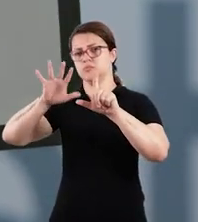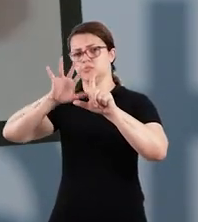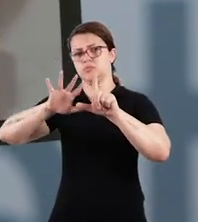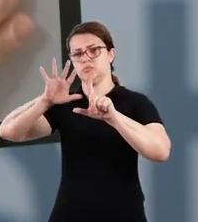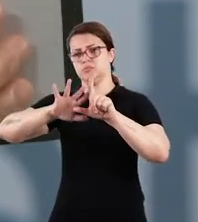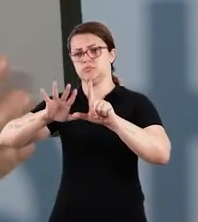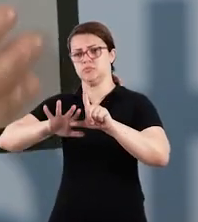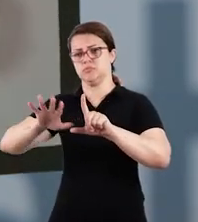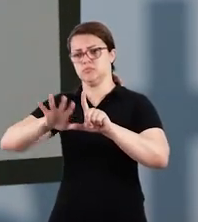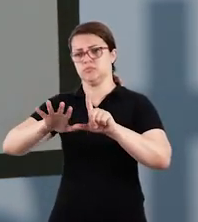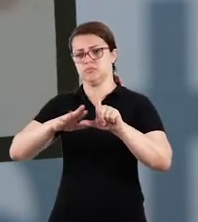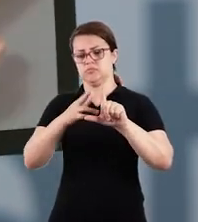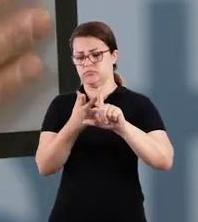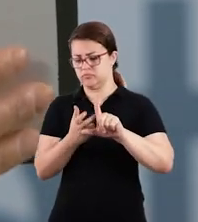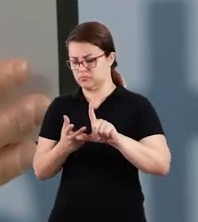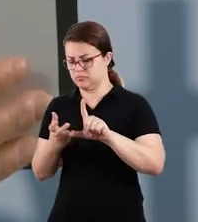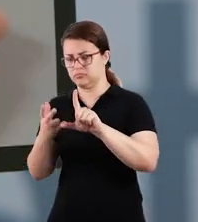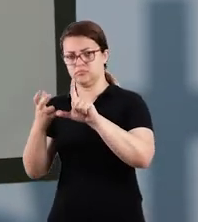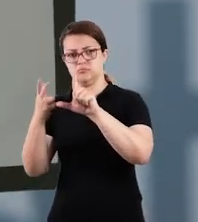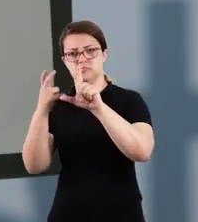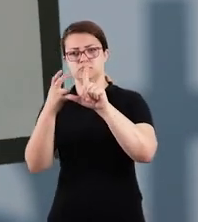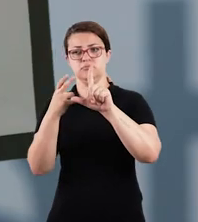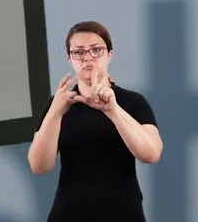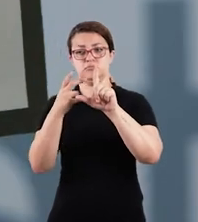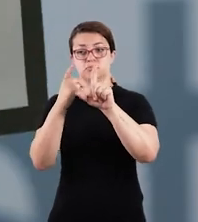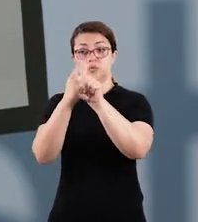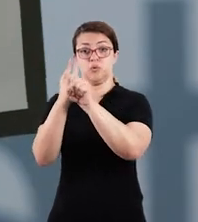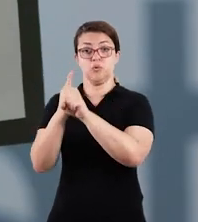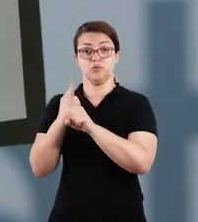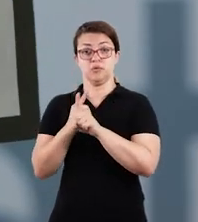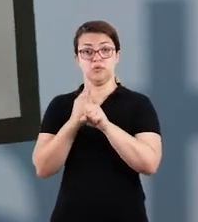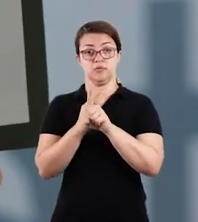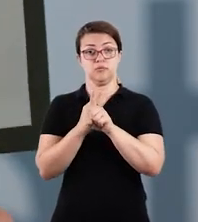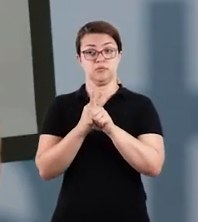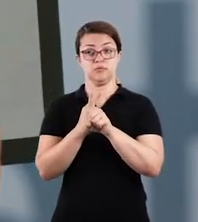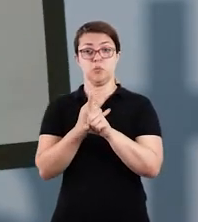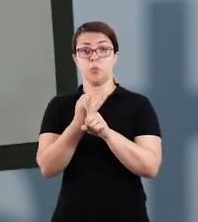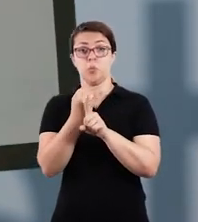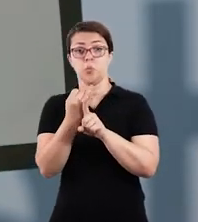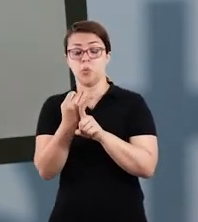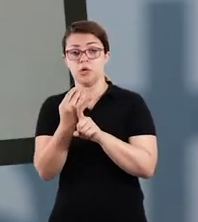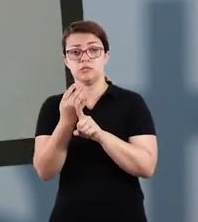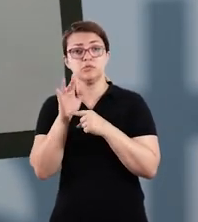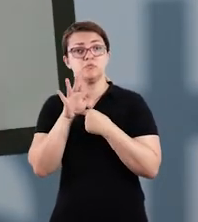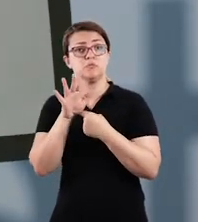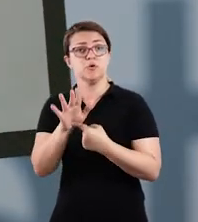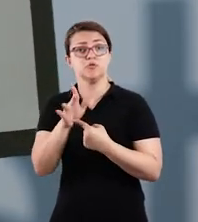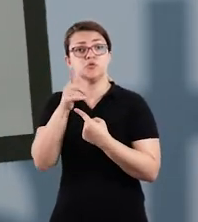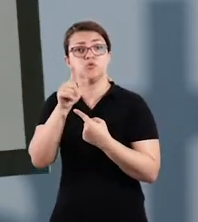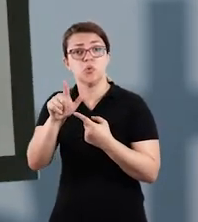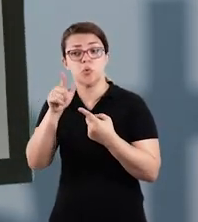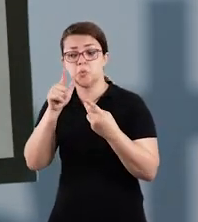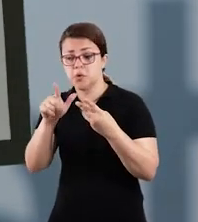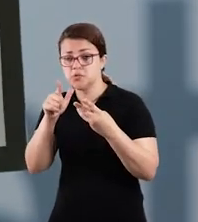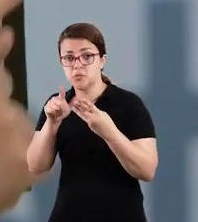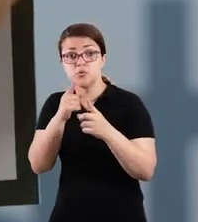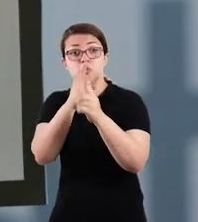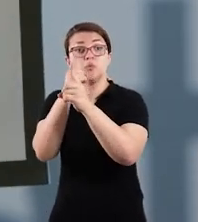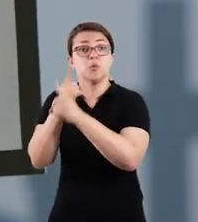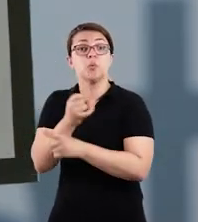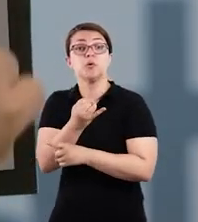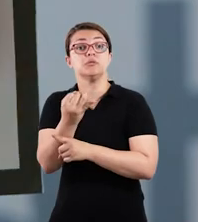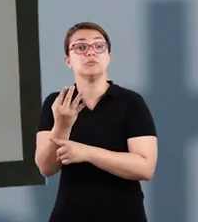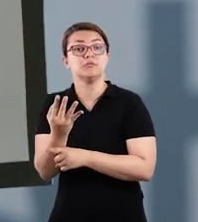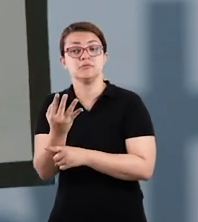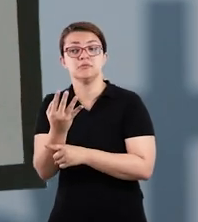gravura, nessas imagens que aqui do lado, né? E registrar quantas vezes ele se repete aqui, quantas